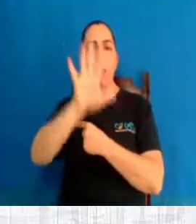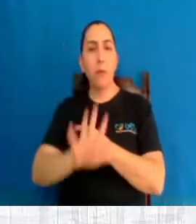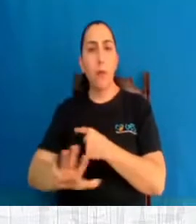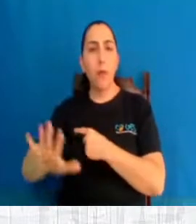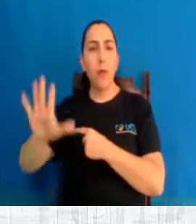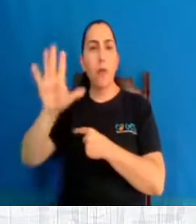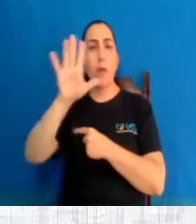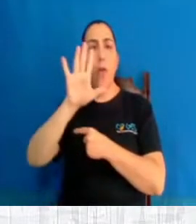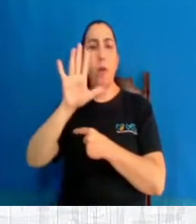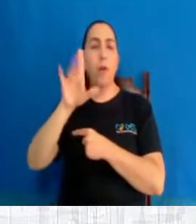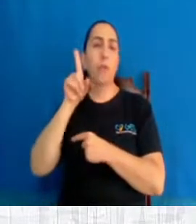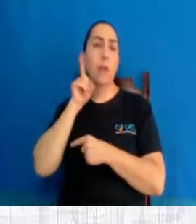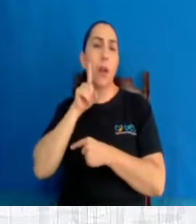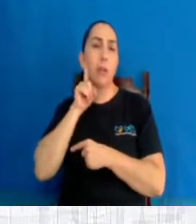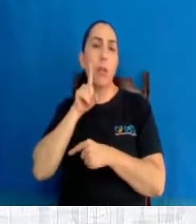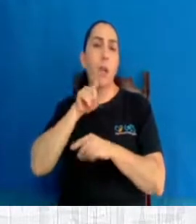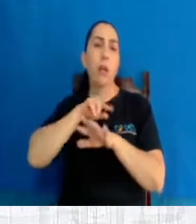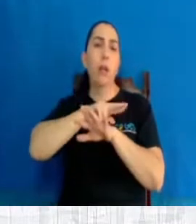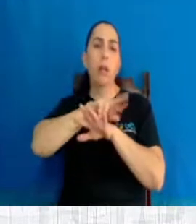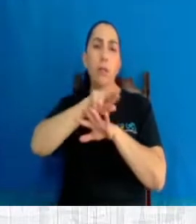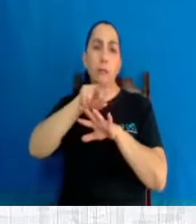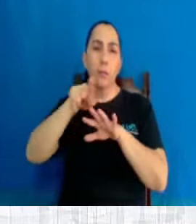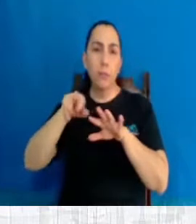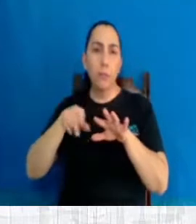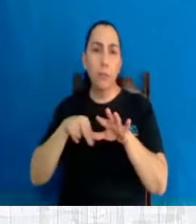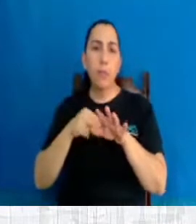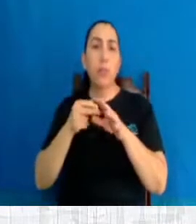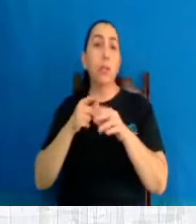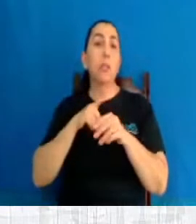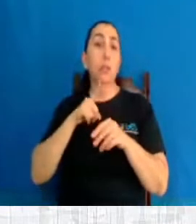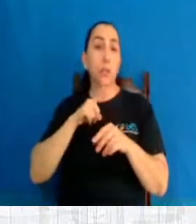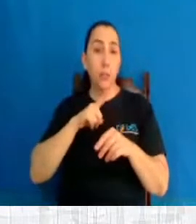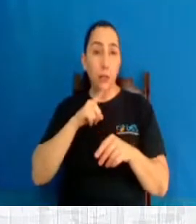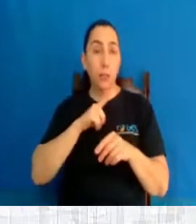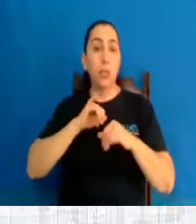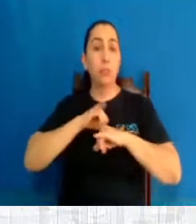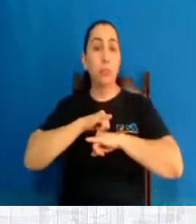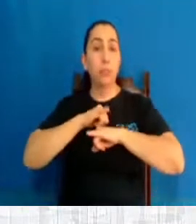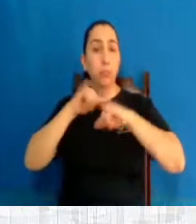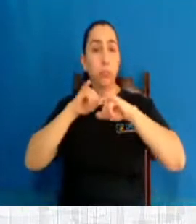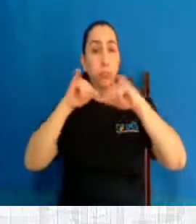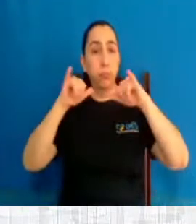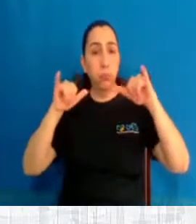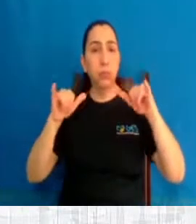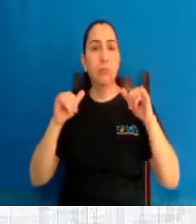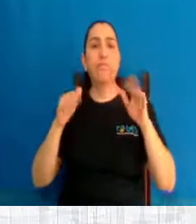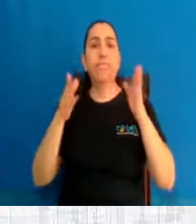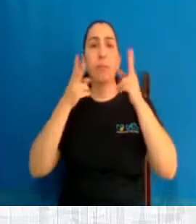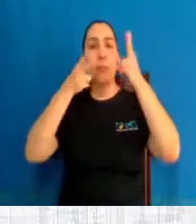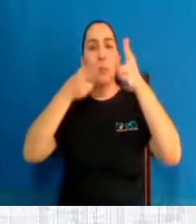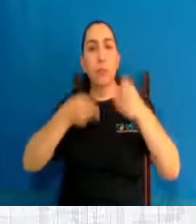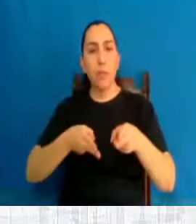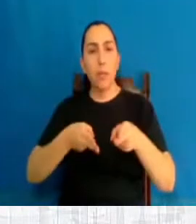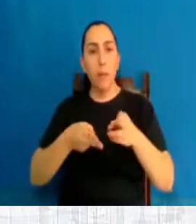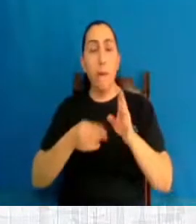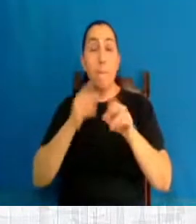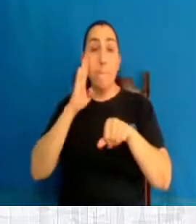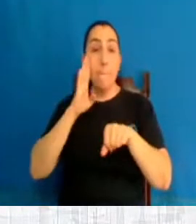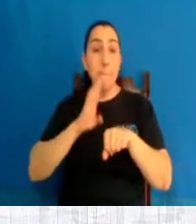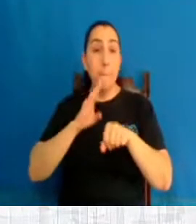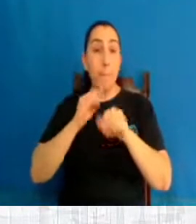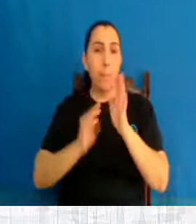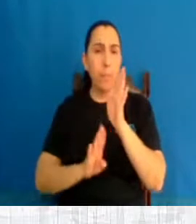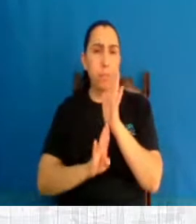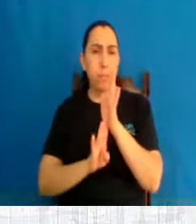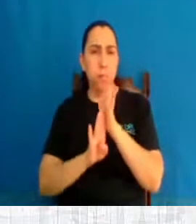República da Irlanda, Suécia, na República Tcheca, Finlândia e Dinamarca também, mostrando isso, olha lá, que quanto maior o número de